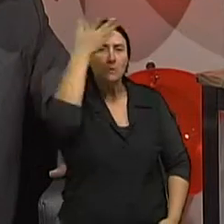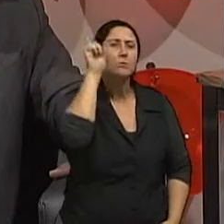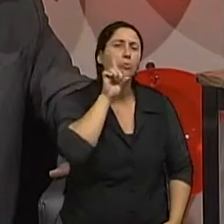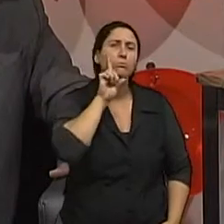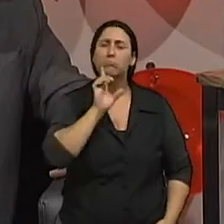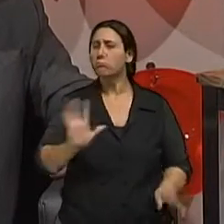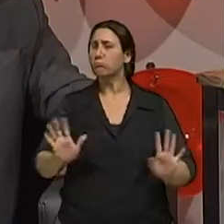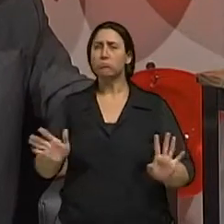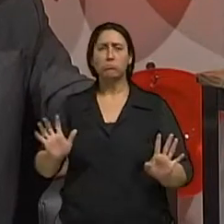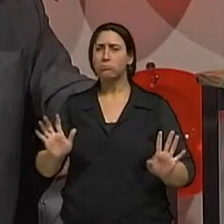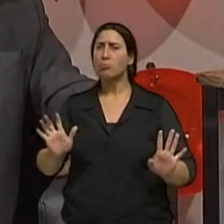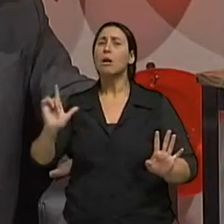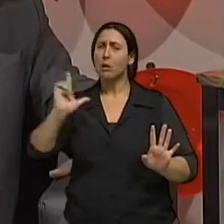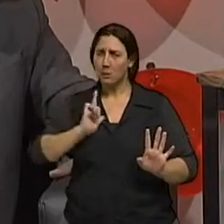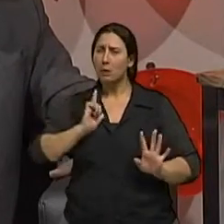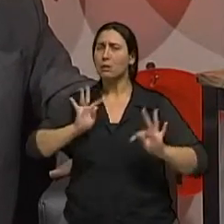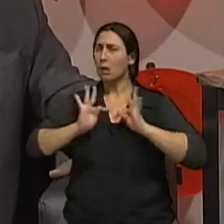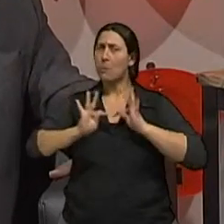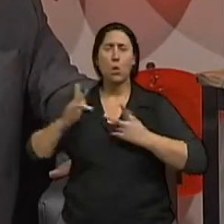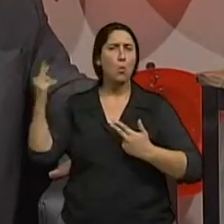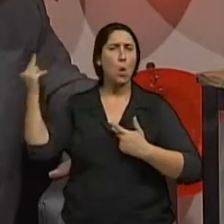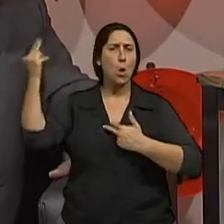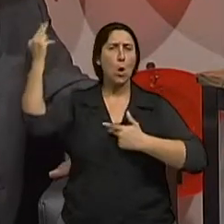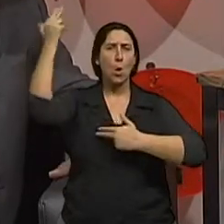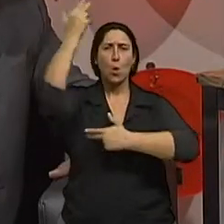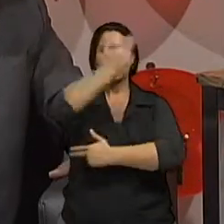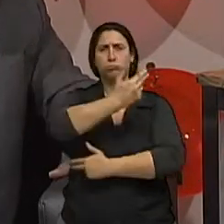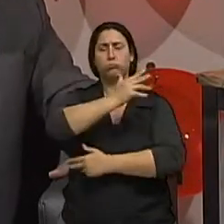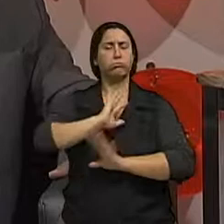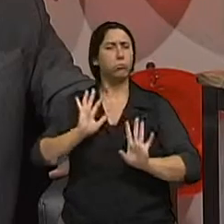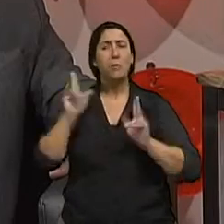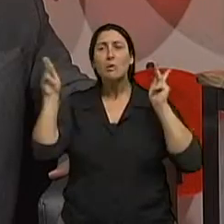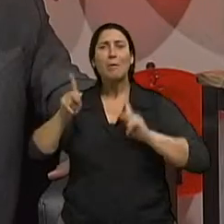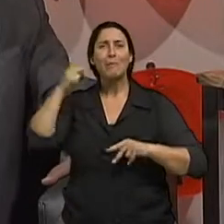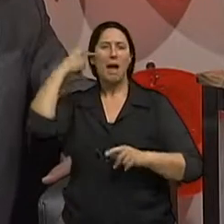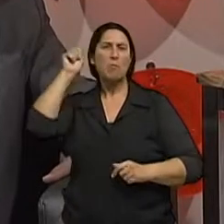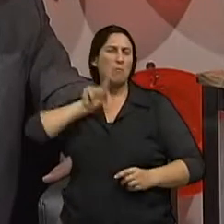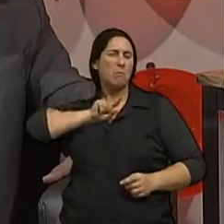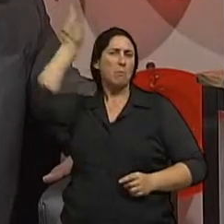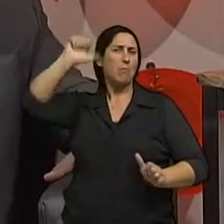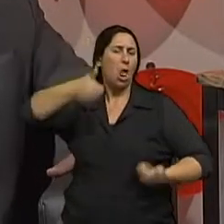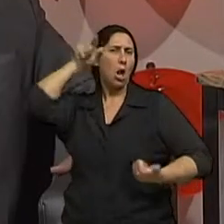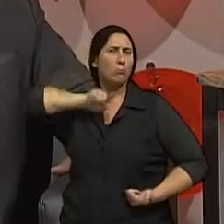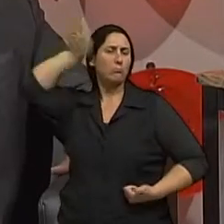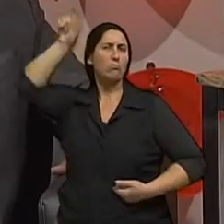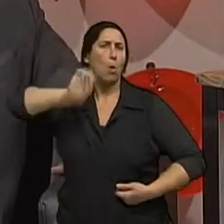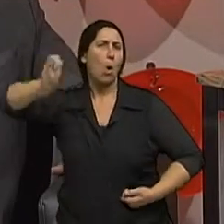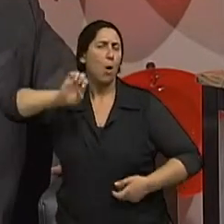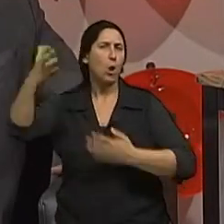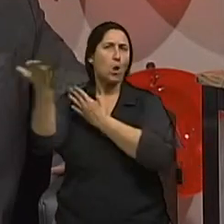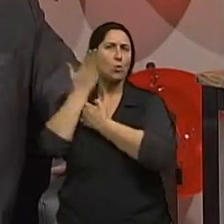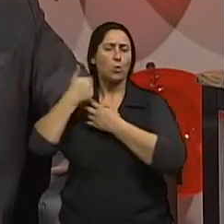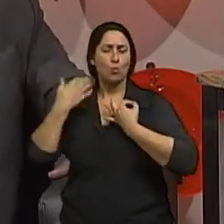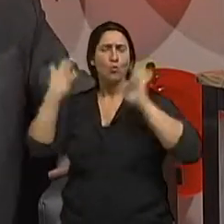precisa mais acontecer porque nós temos esse acesso ele está mais facilitado o que existe de mais evoluído hoje é